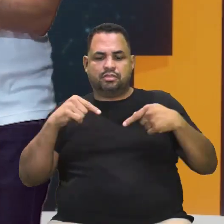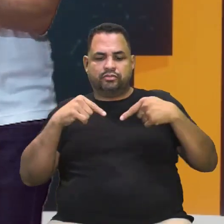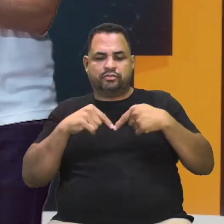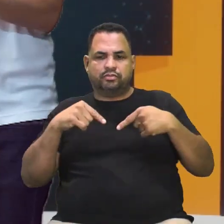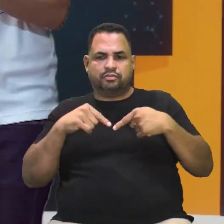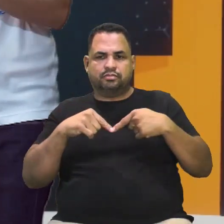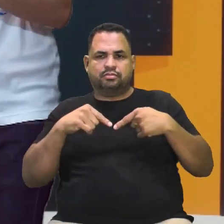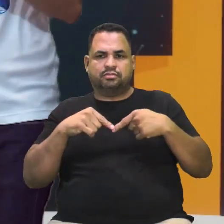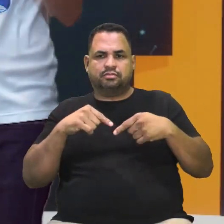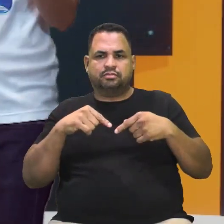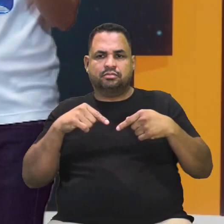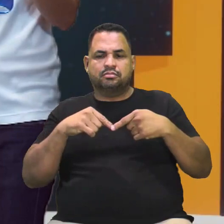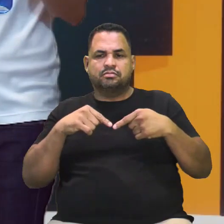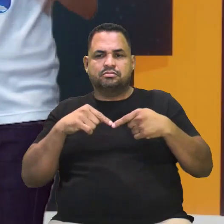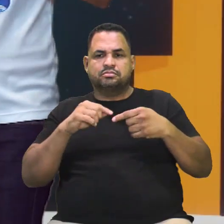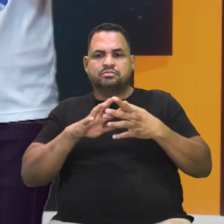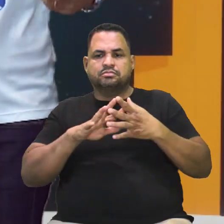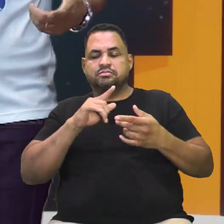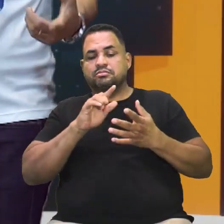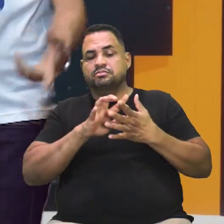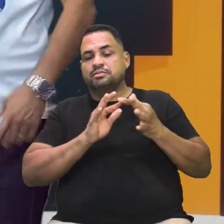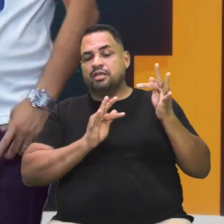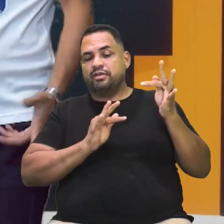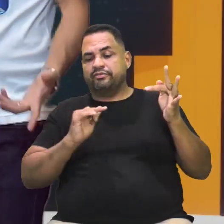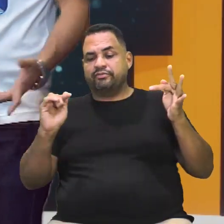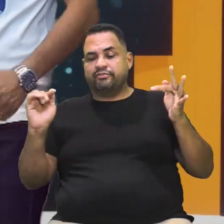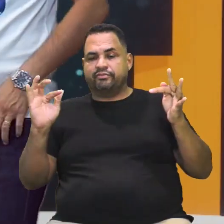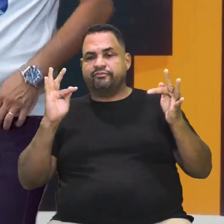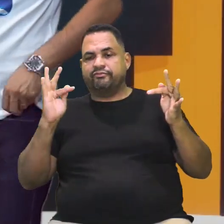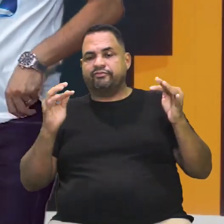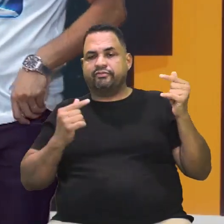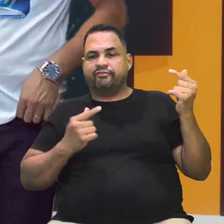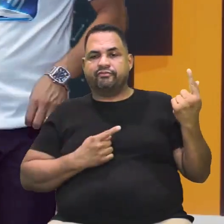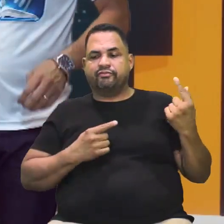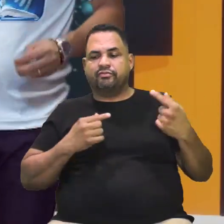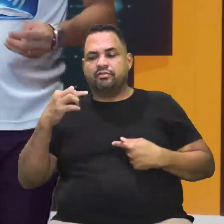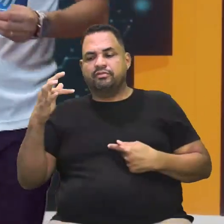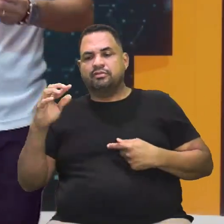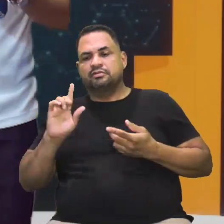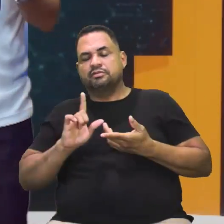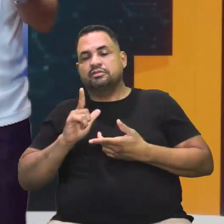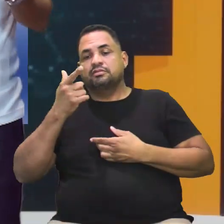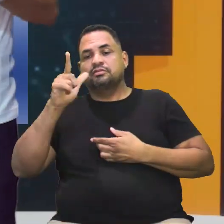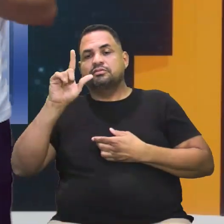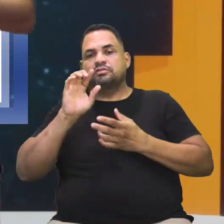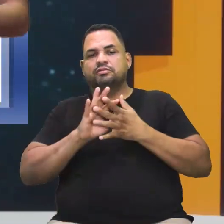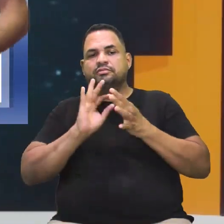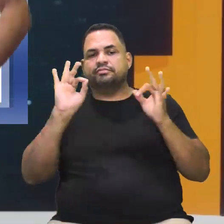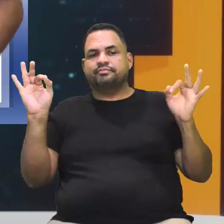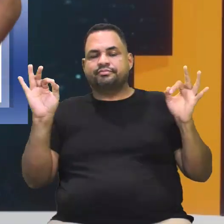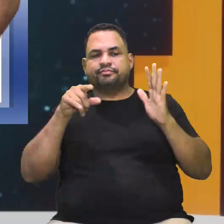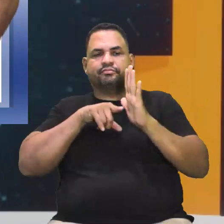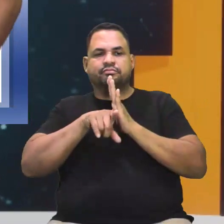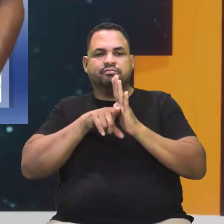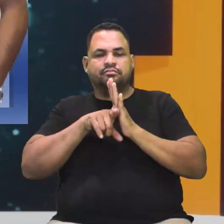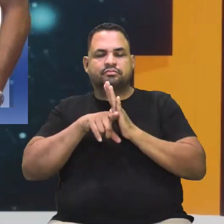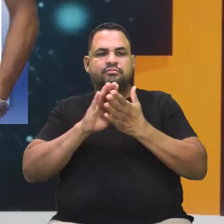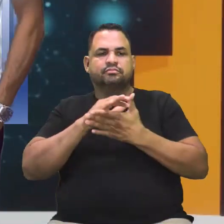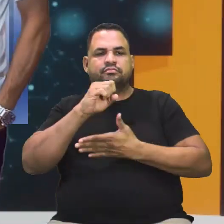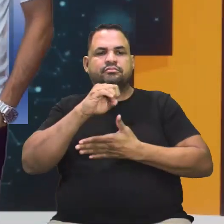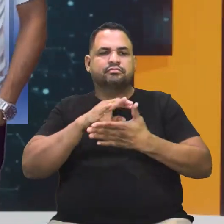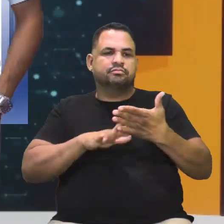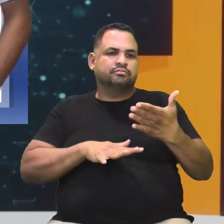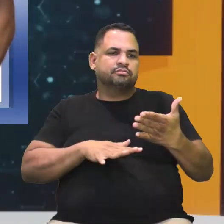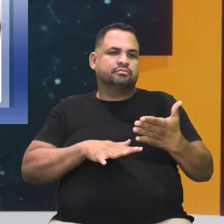vértice. Do vértice para o foco tem outra distância, então não tem condições. Pois é. É, só uma análise, né? Como as